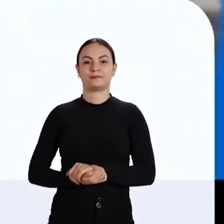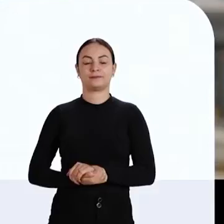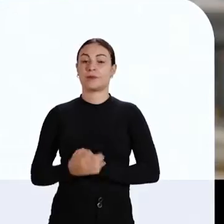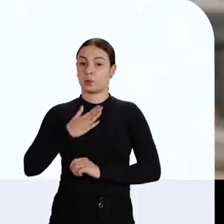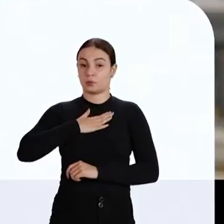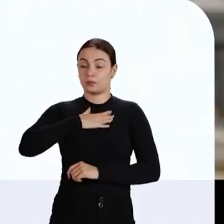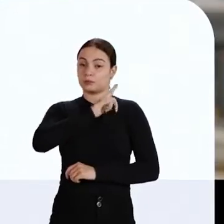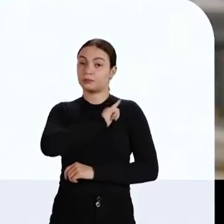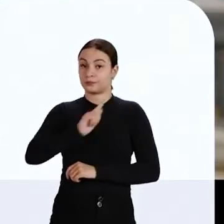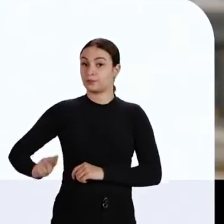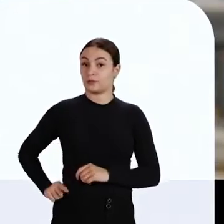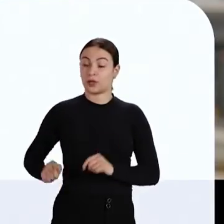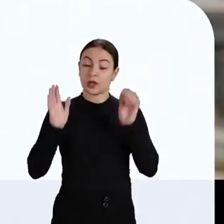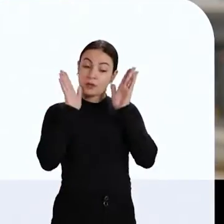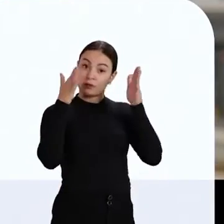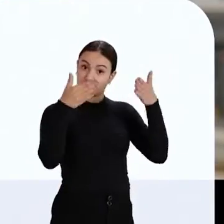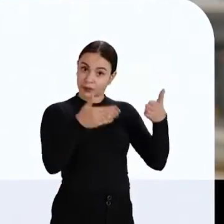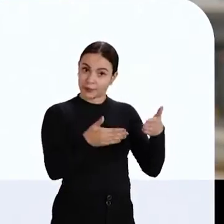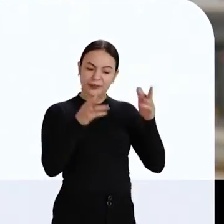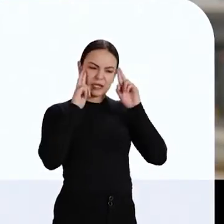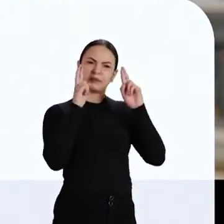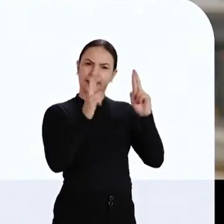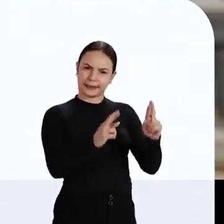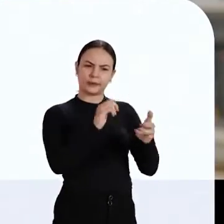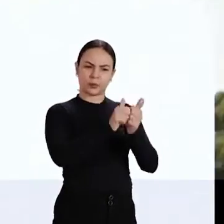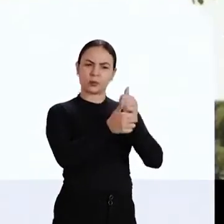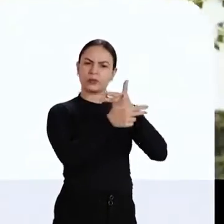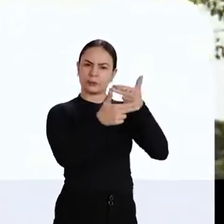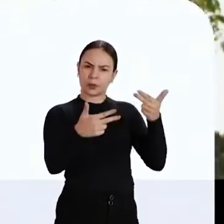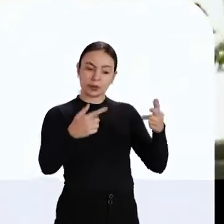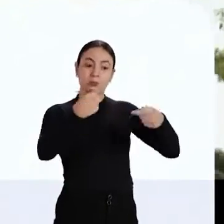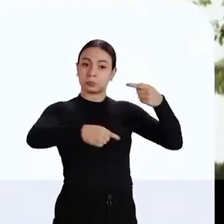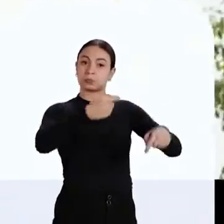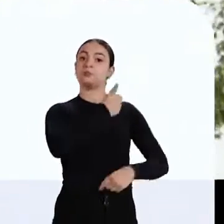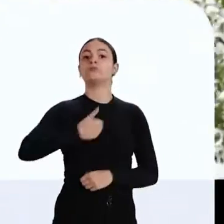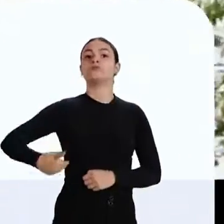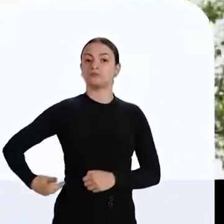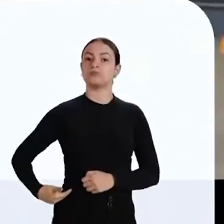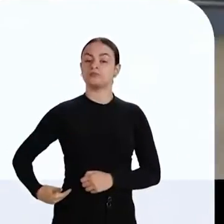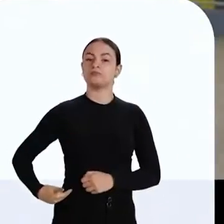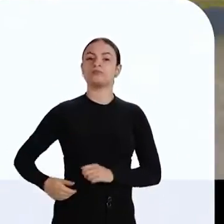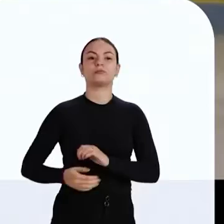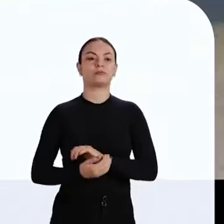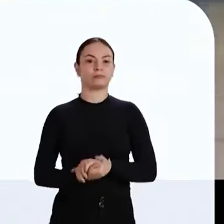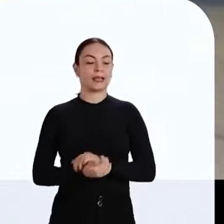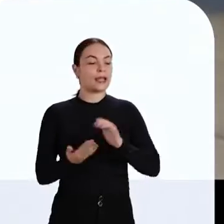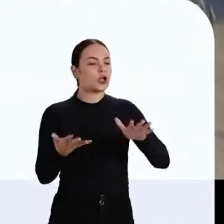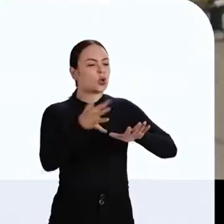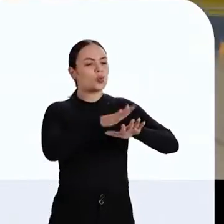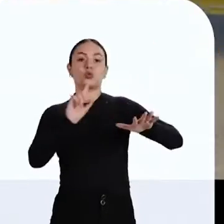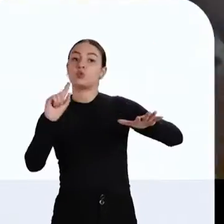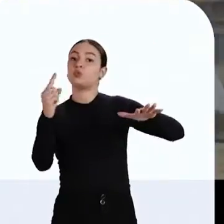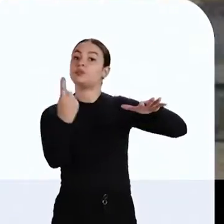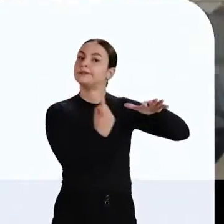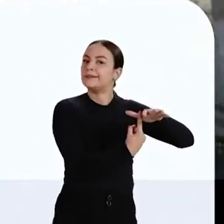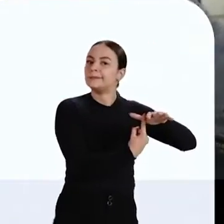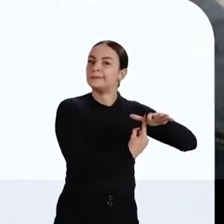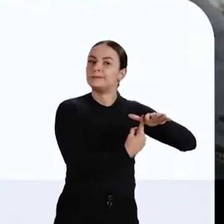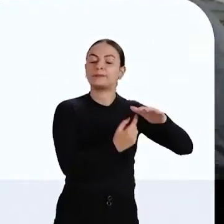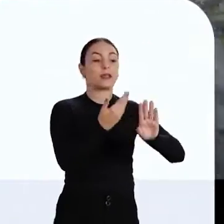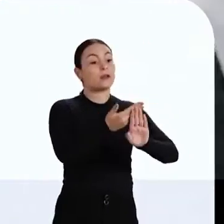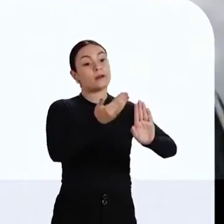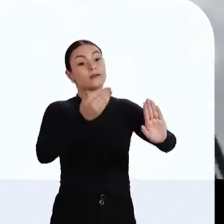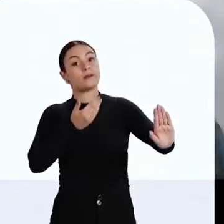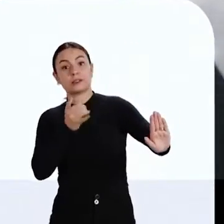No meu governo nós vamos tratar o esporte como política pública, o esporte como um instrumento de inclusão. O